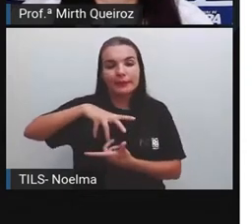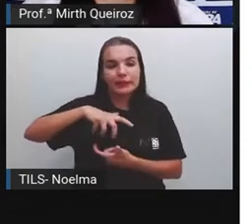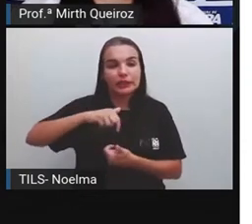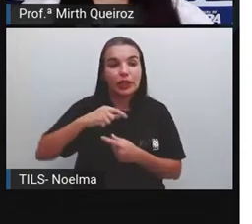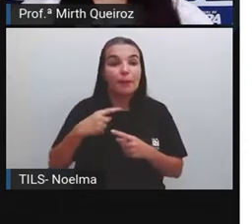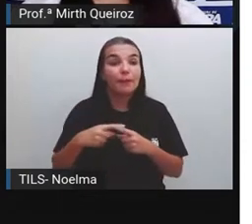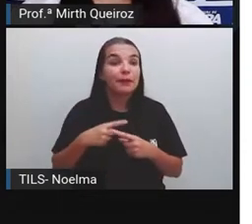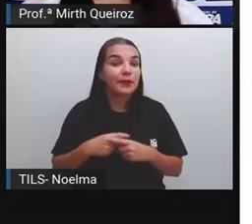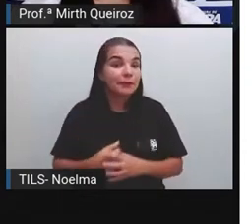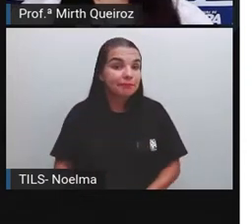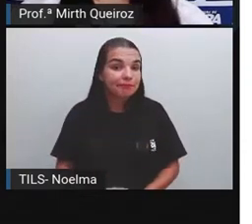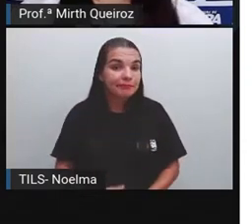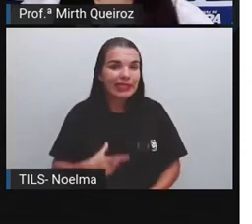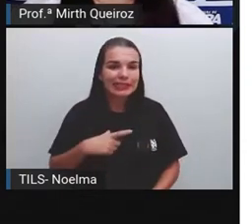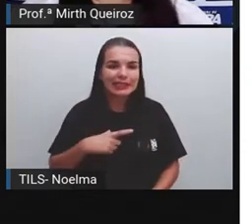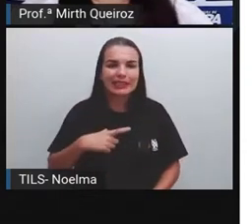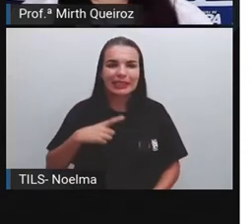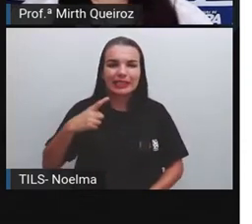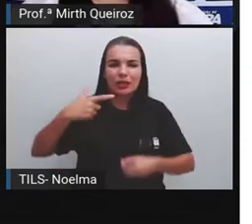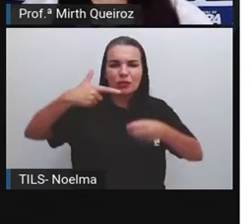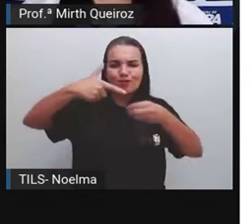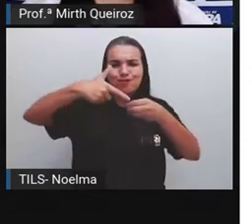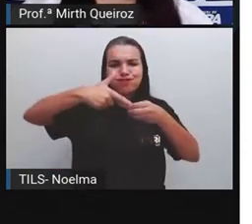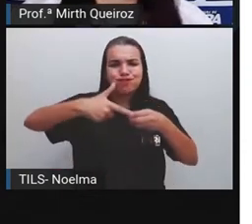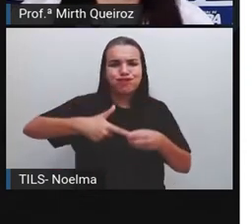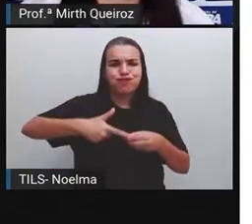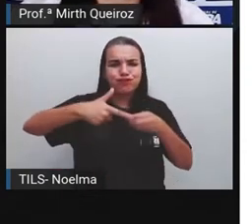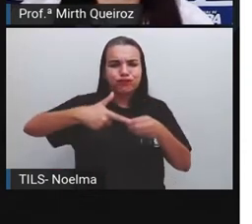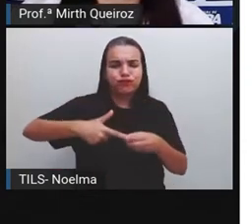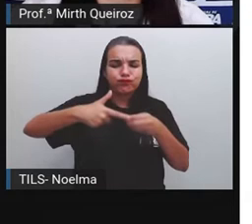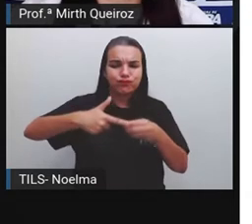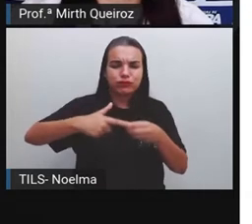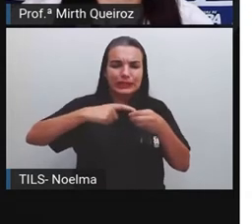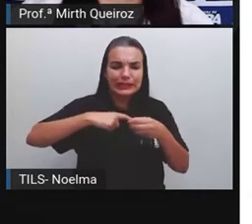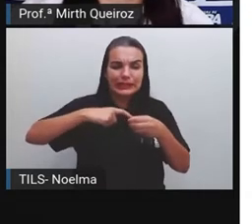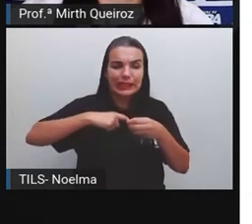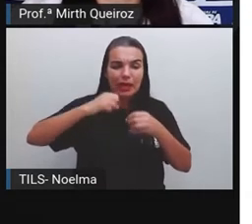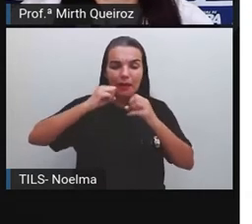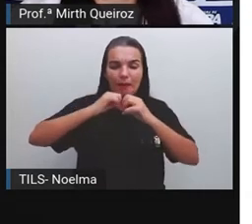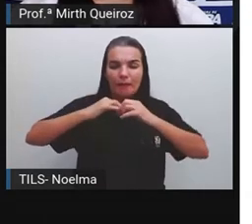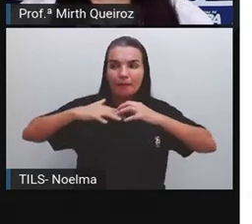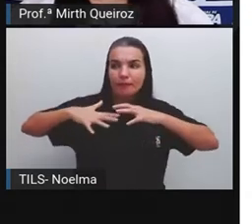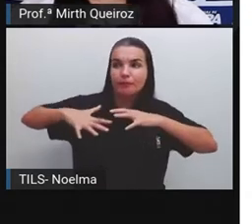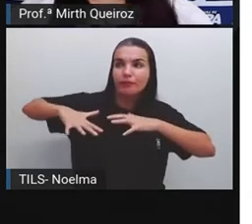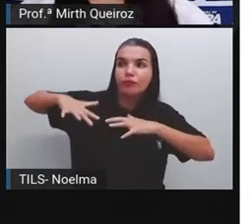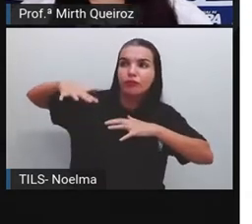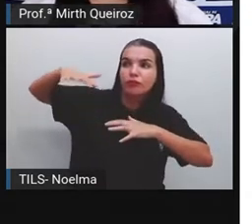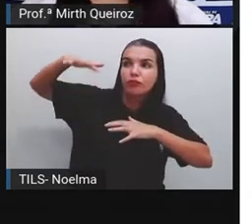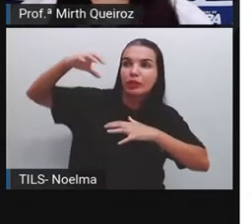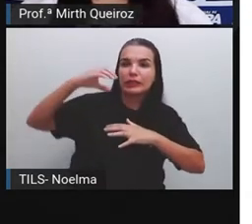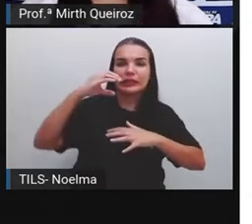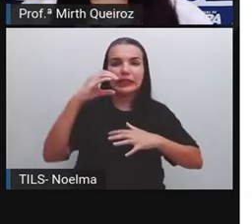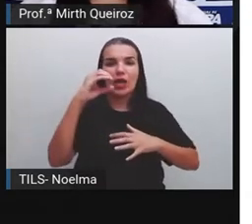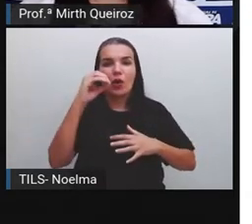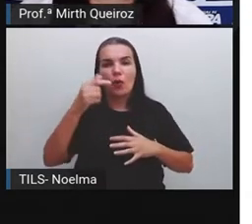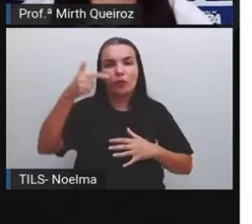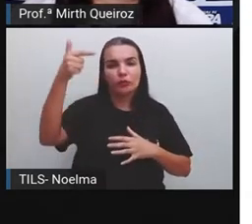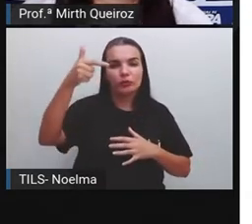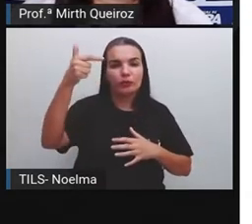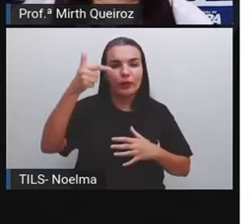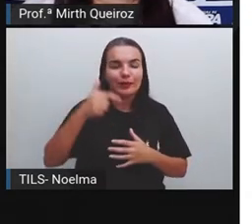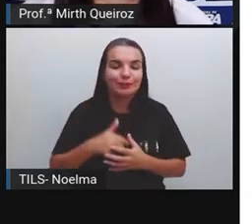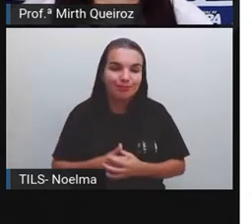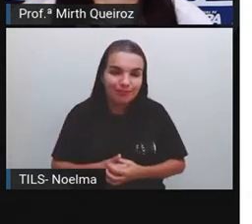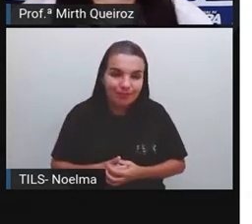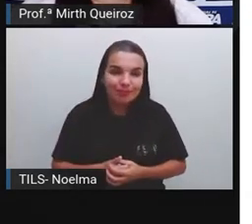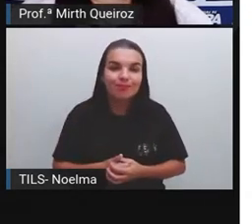poluentes atmosféricos pelos veículos, como eu disse, esse tipo de transporte, ele libera o CO2, que é o dióxido de carbono, o